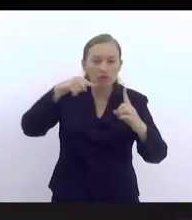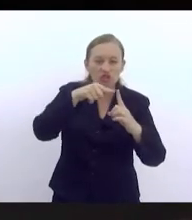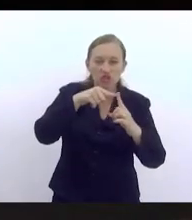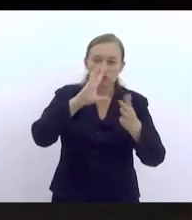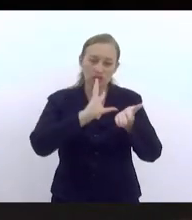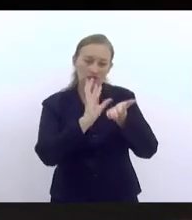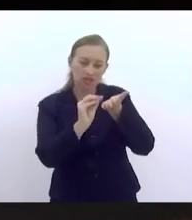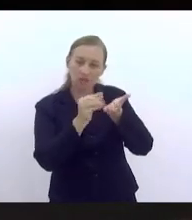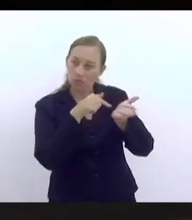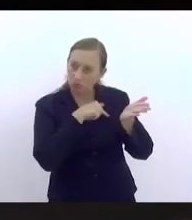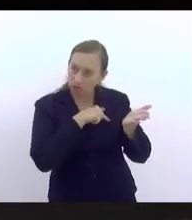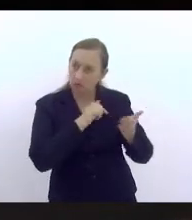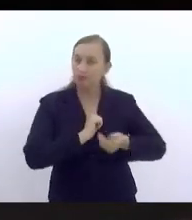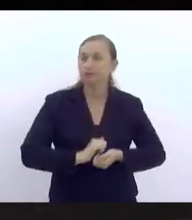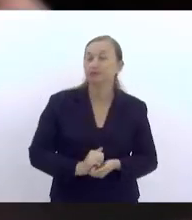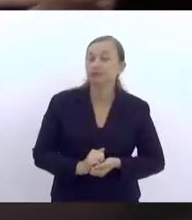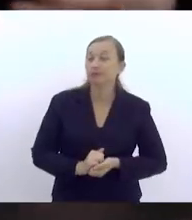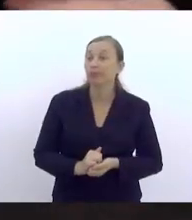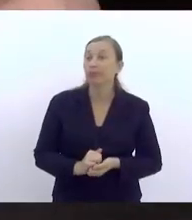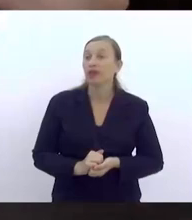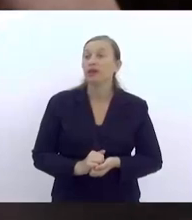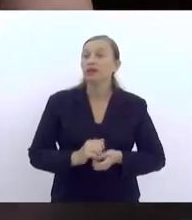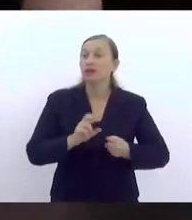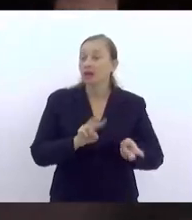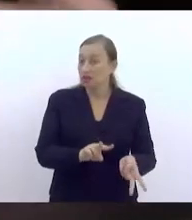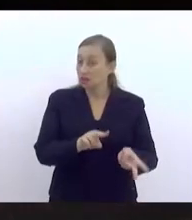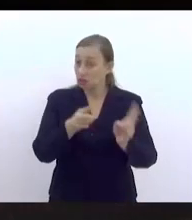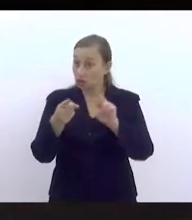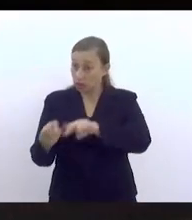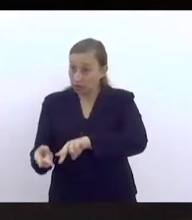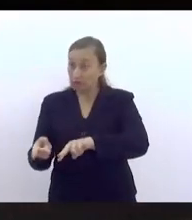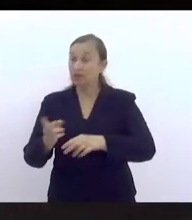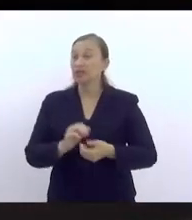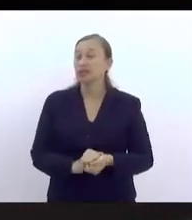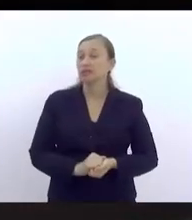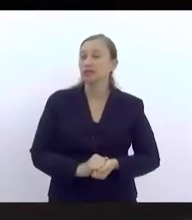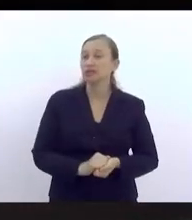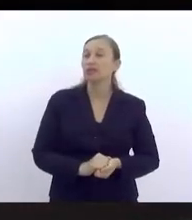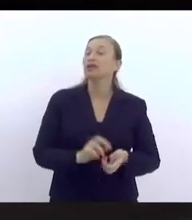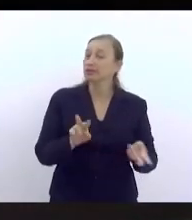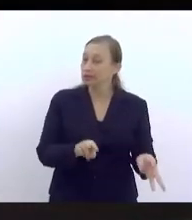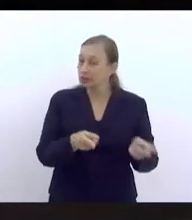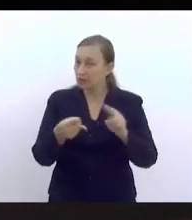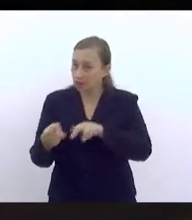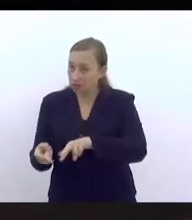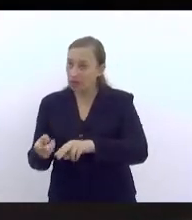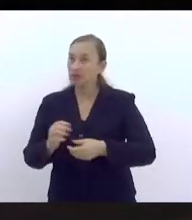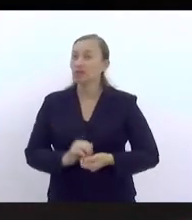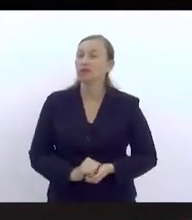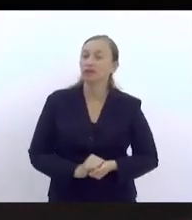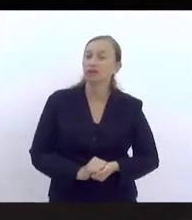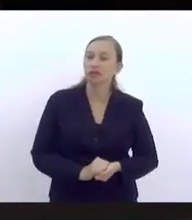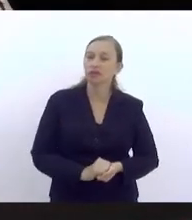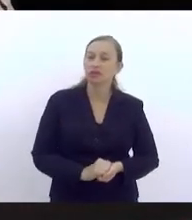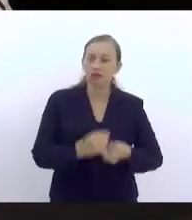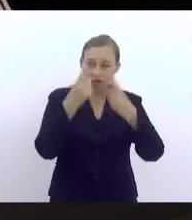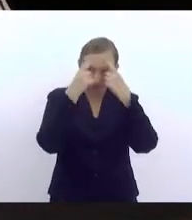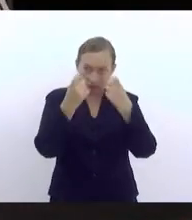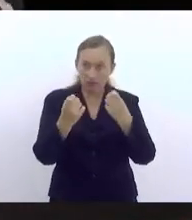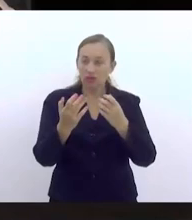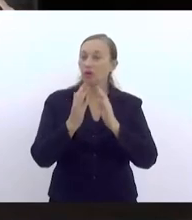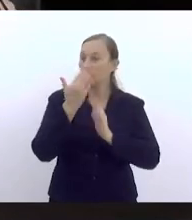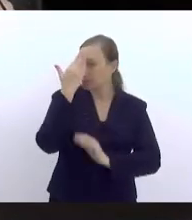pautas. E aí a gente encaminha e caminha no enfrentamento às violências. Muito